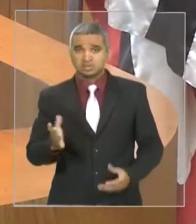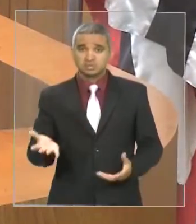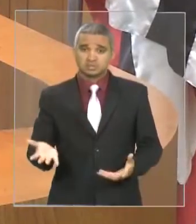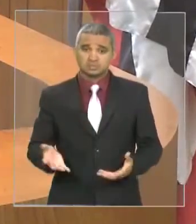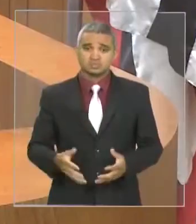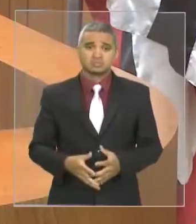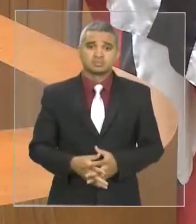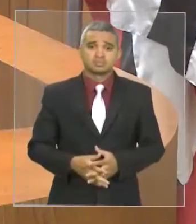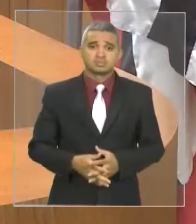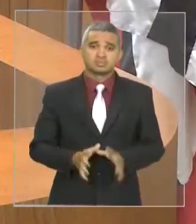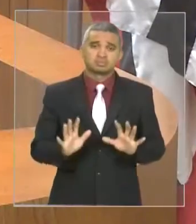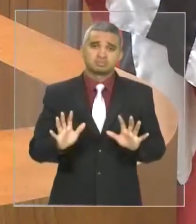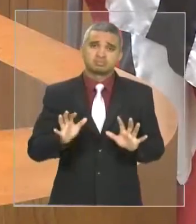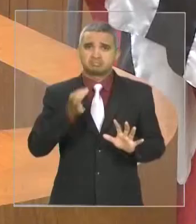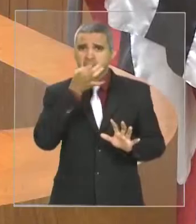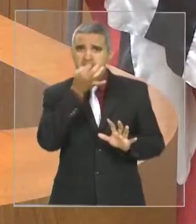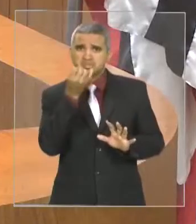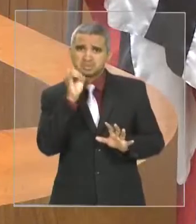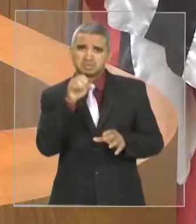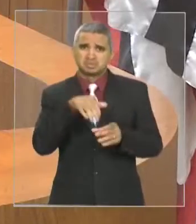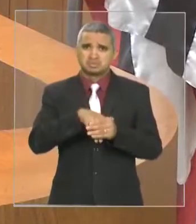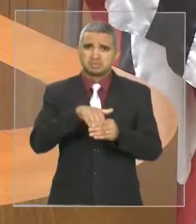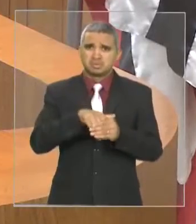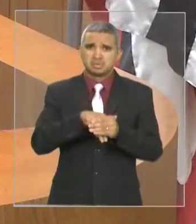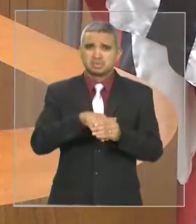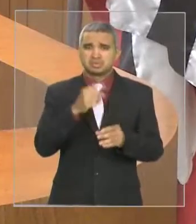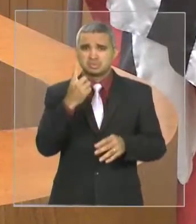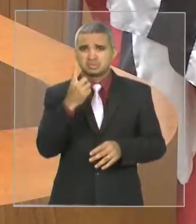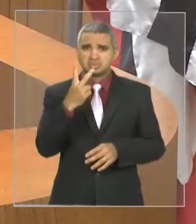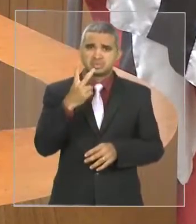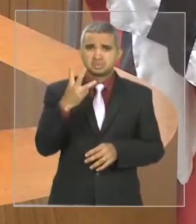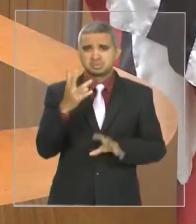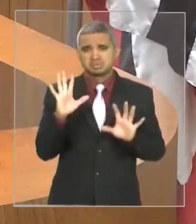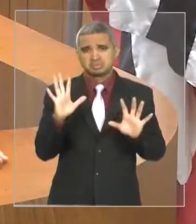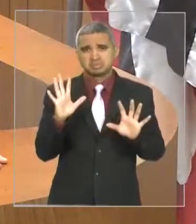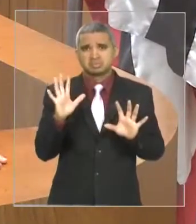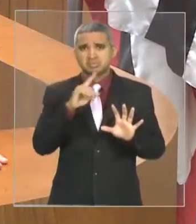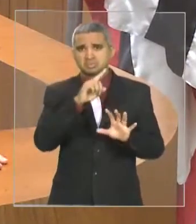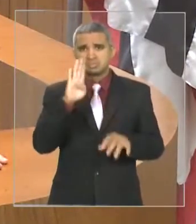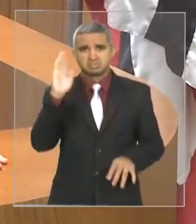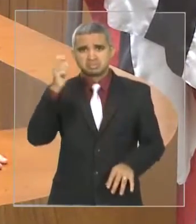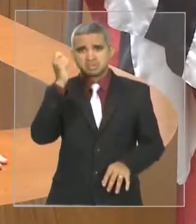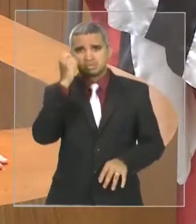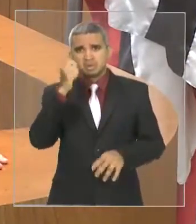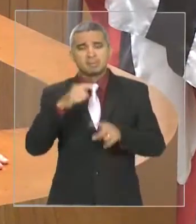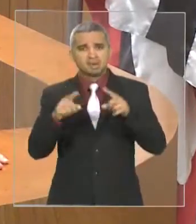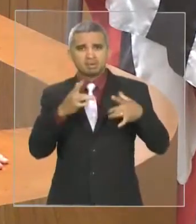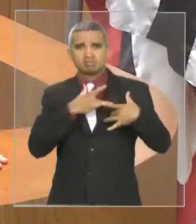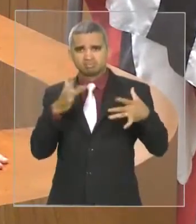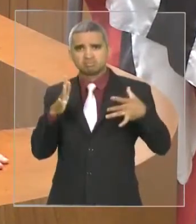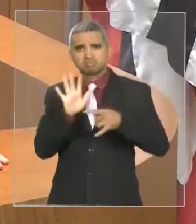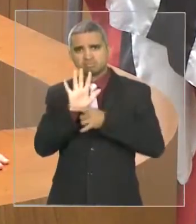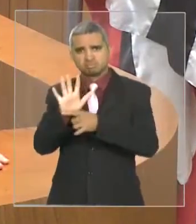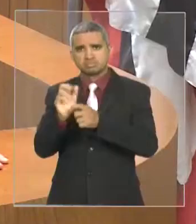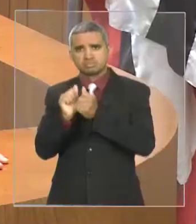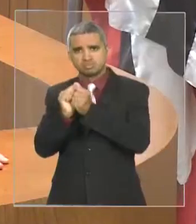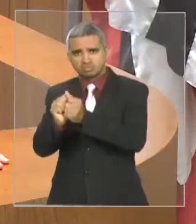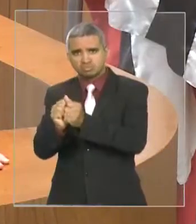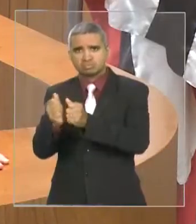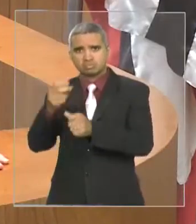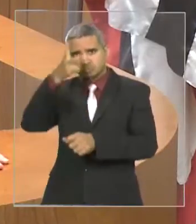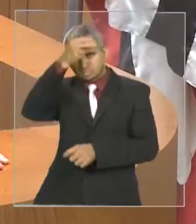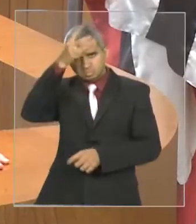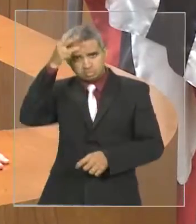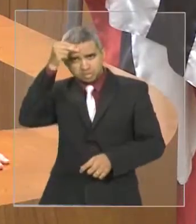não tive voto, acho que se eu tiver dois, votos lá em Barra do Colo, foi muito, mas me coloco à disposição, juntamente com o vossa excelência, com o prefeito, que